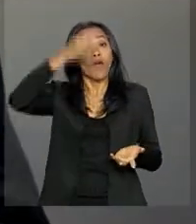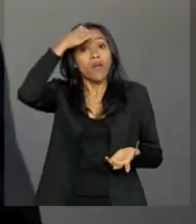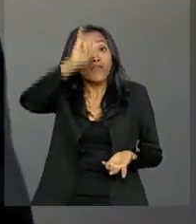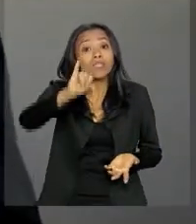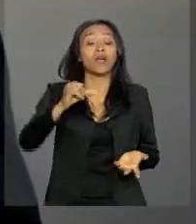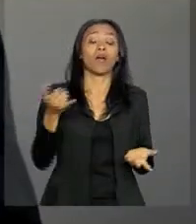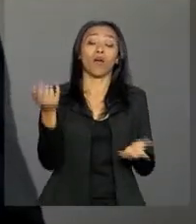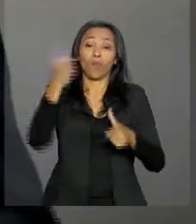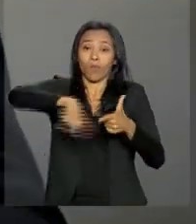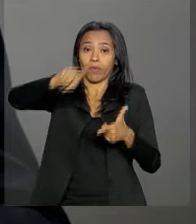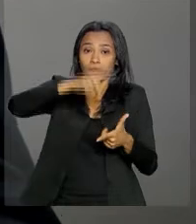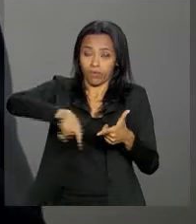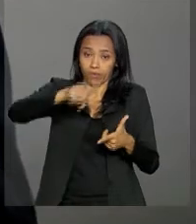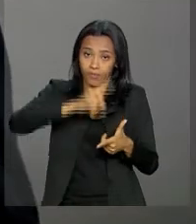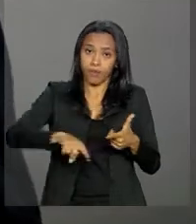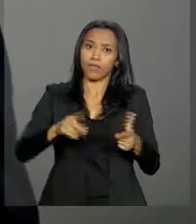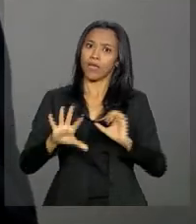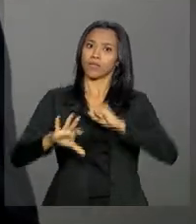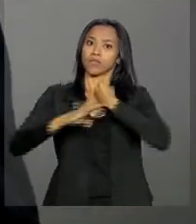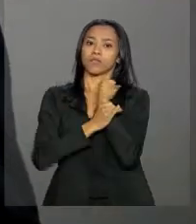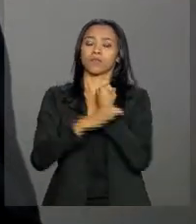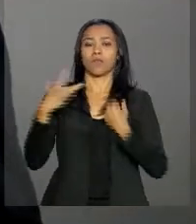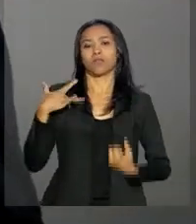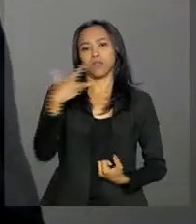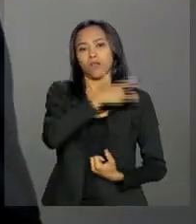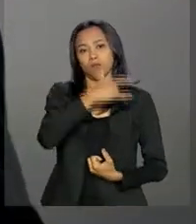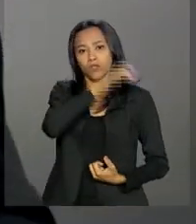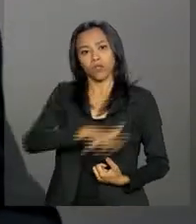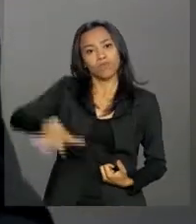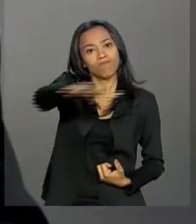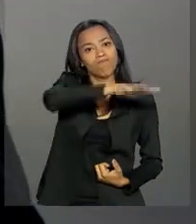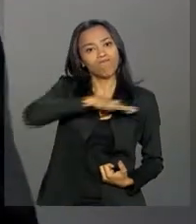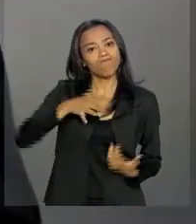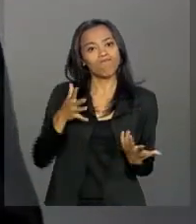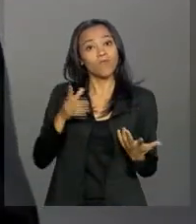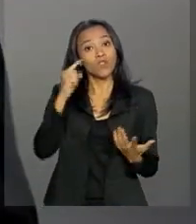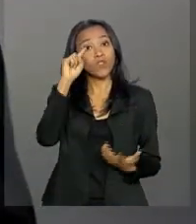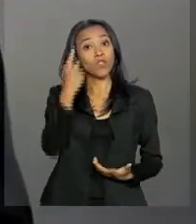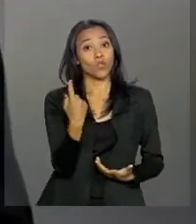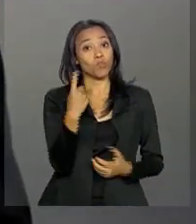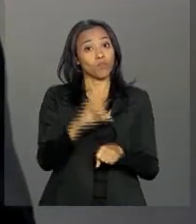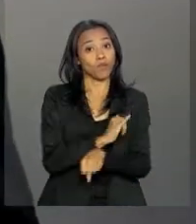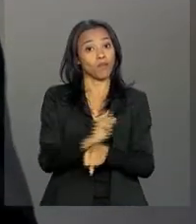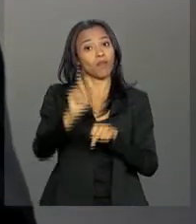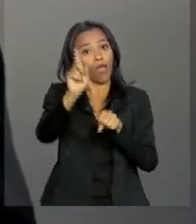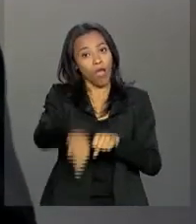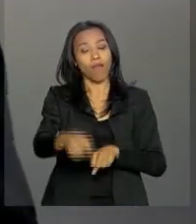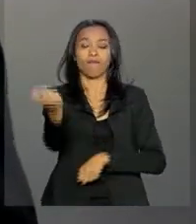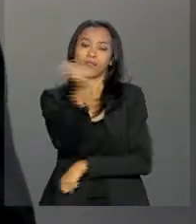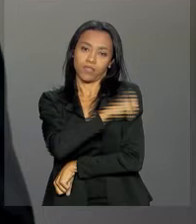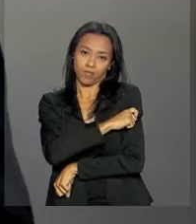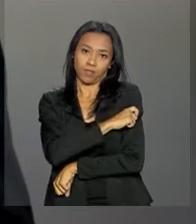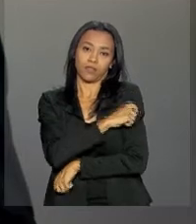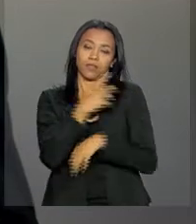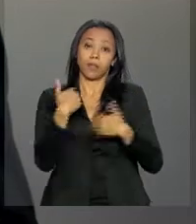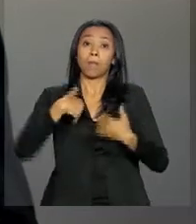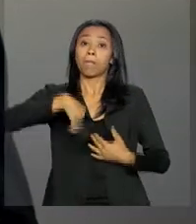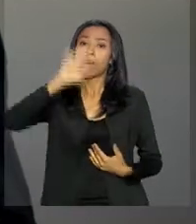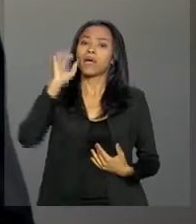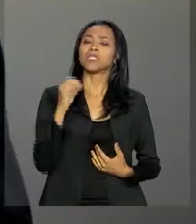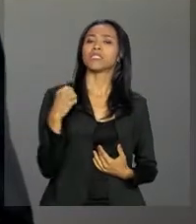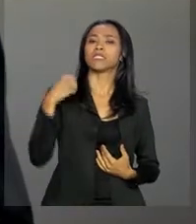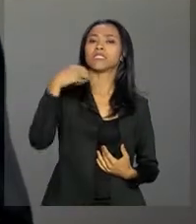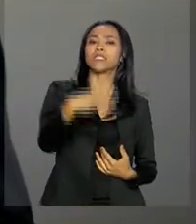problema e garantir a saúde de toda a população, só existe uma maneira, a vacinação. Em mais de